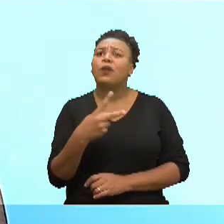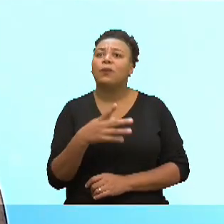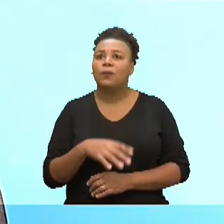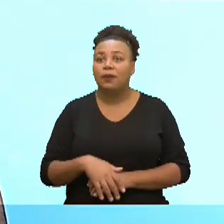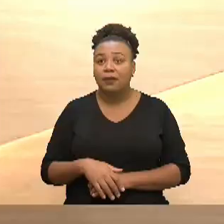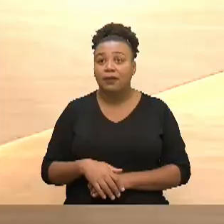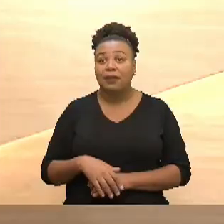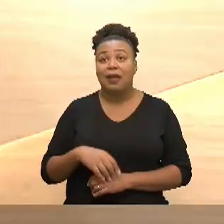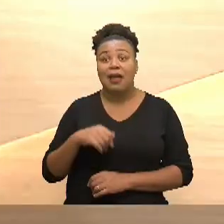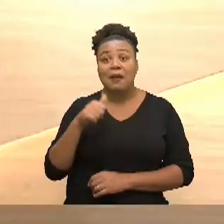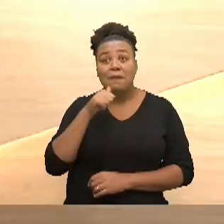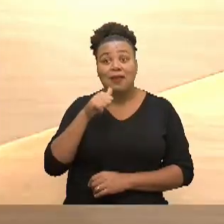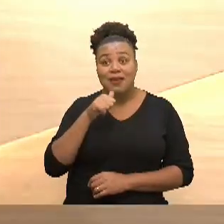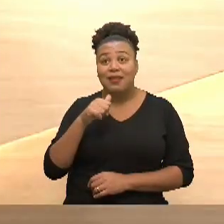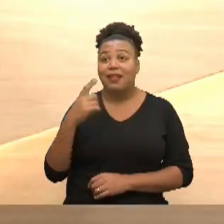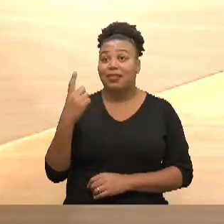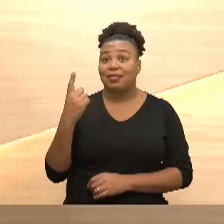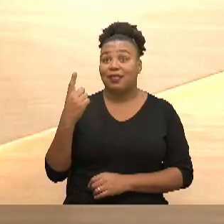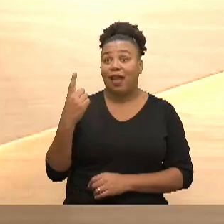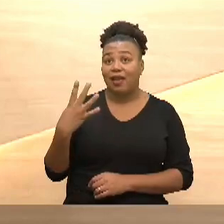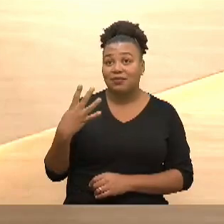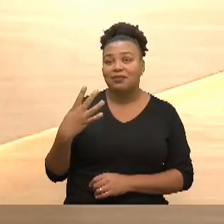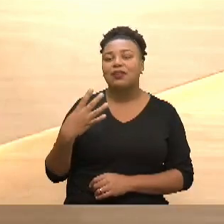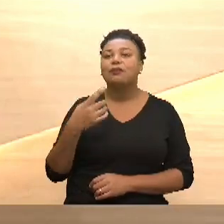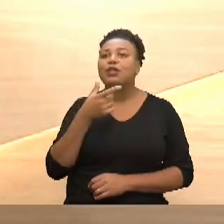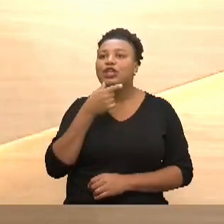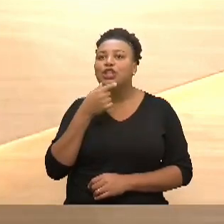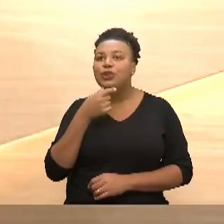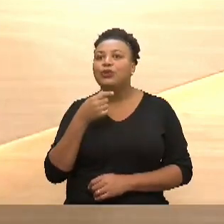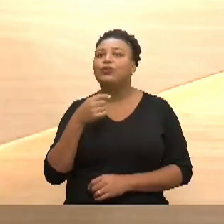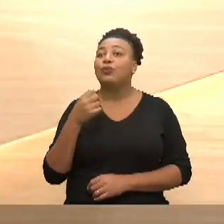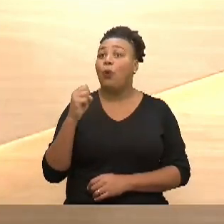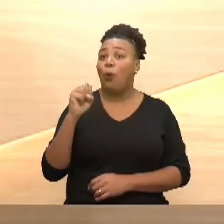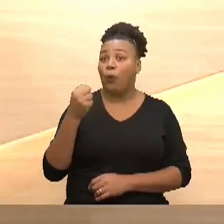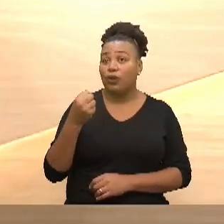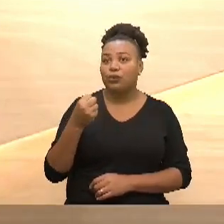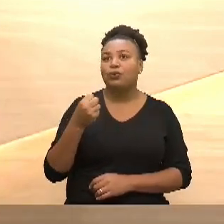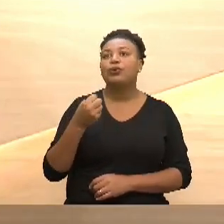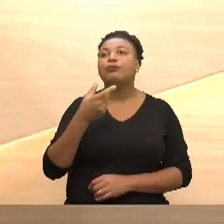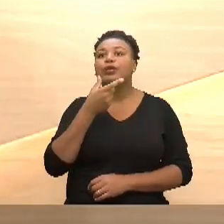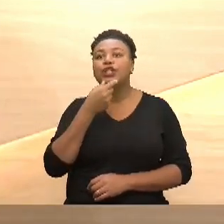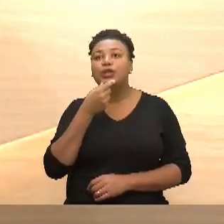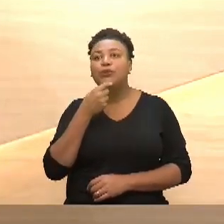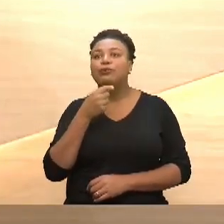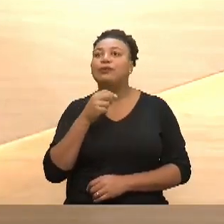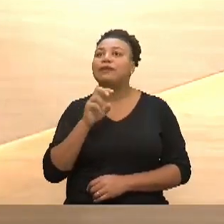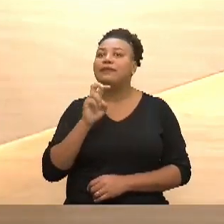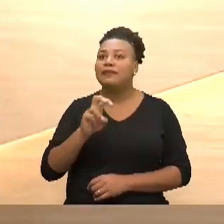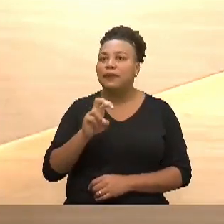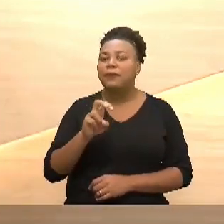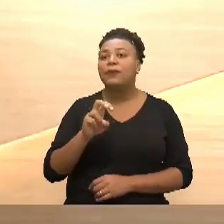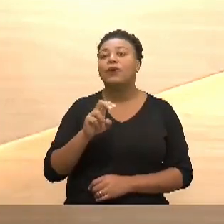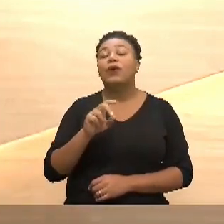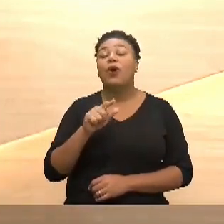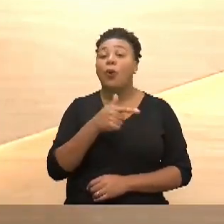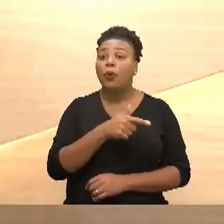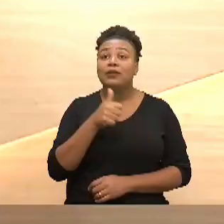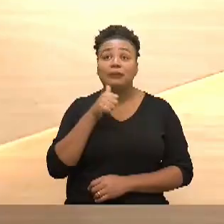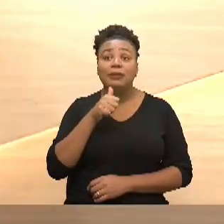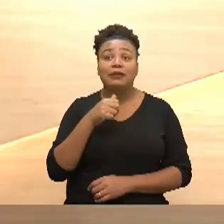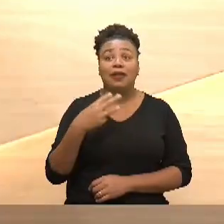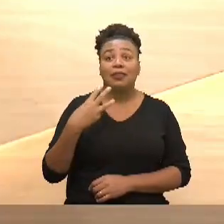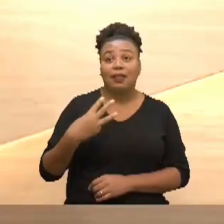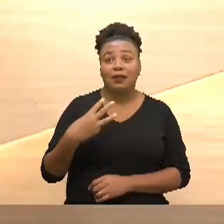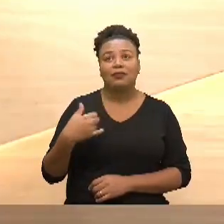É, a Laura que tem 13 anos, o Vicente tem 8 anos, o Joaquim tem 5 anos e a Antônia tem 3